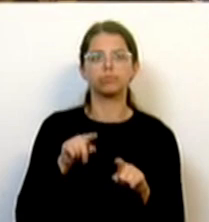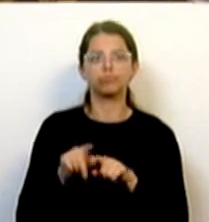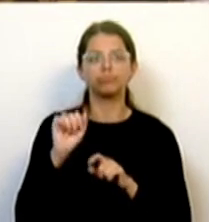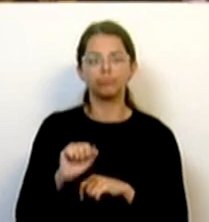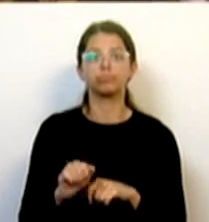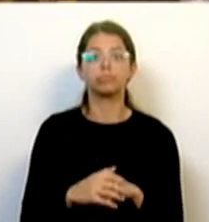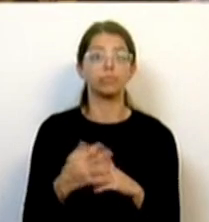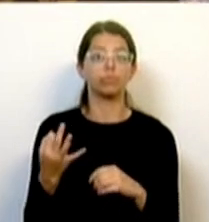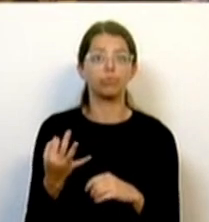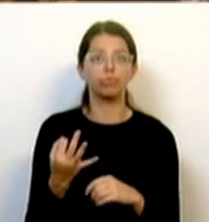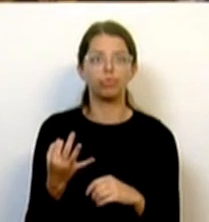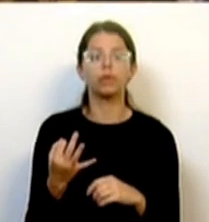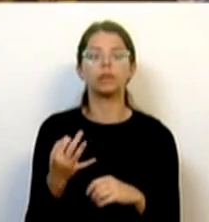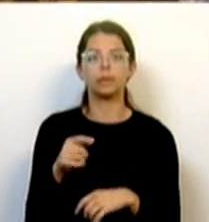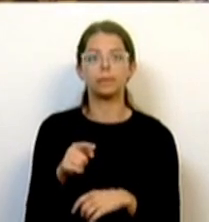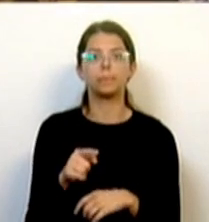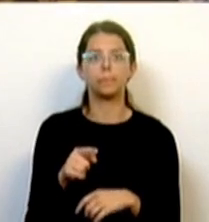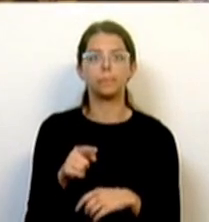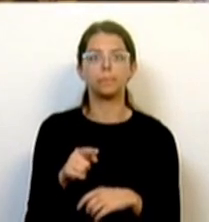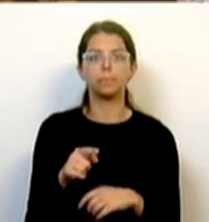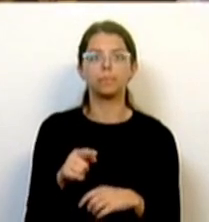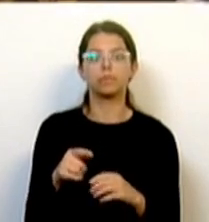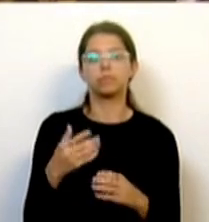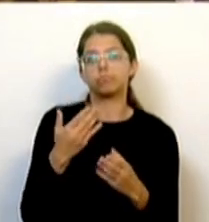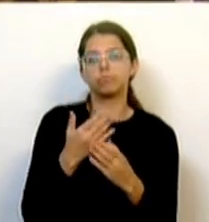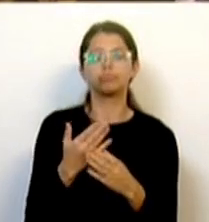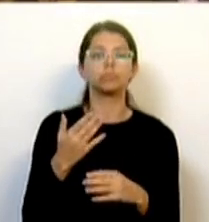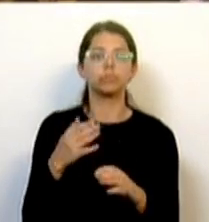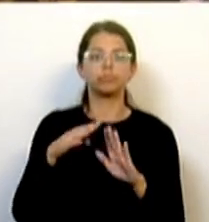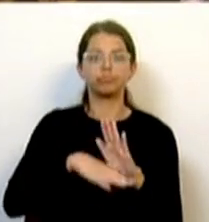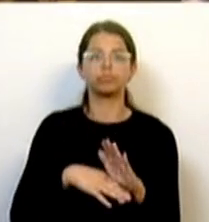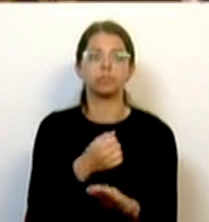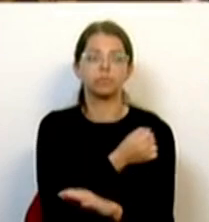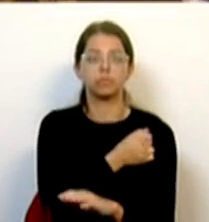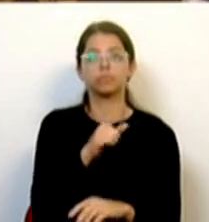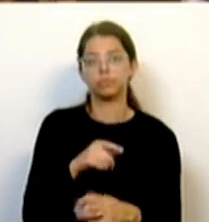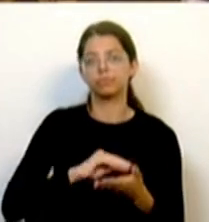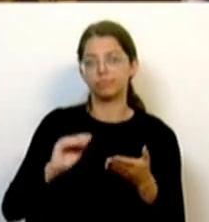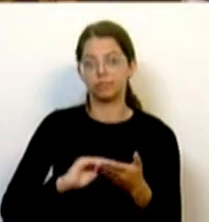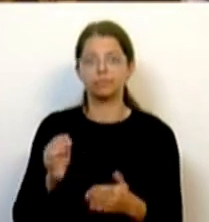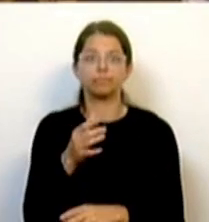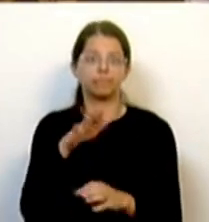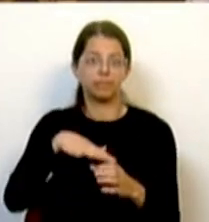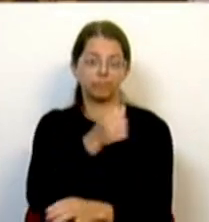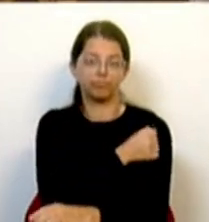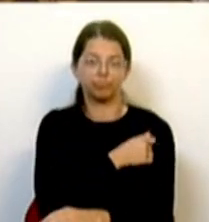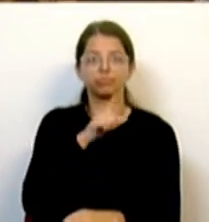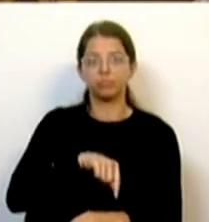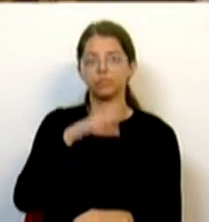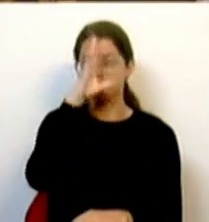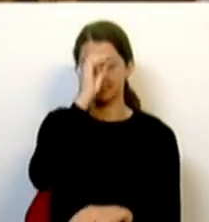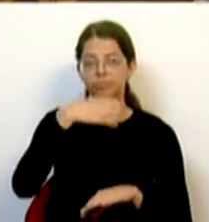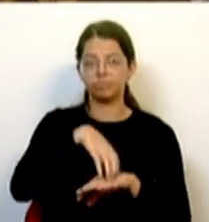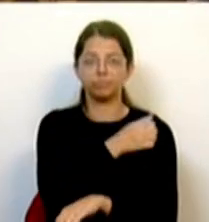Desde logo a autonomização da pasta da habitação, primeiro com a criação da Secretaria de Estado da Habitação e depois com a criação do Ministério da Habitação,